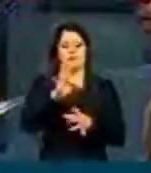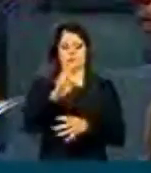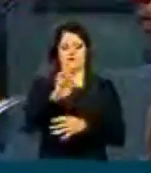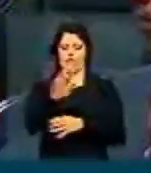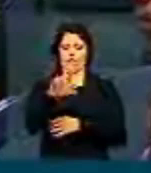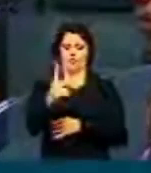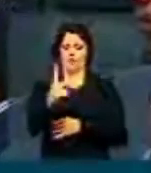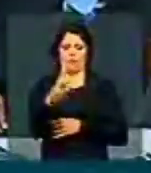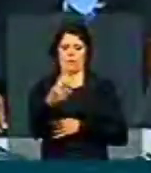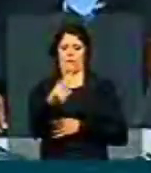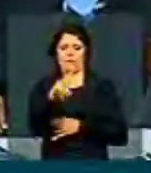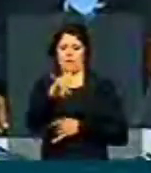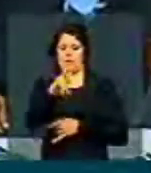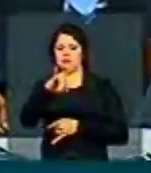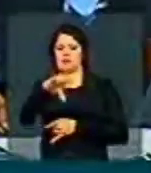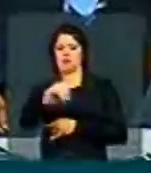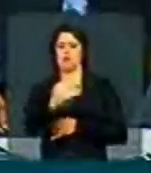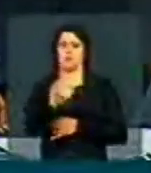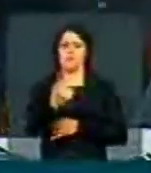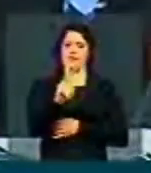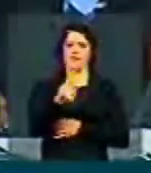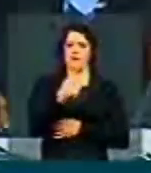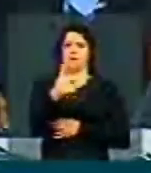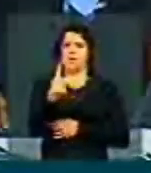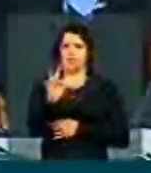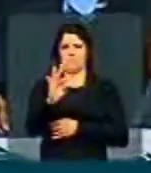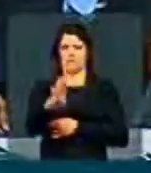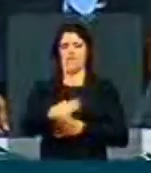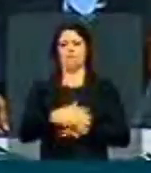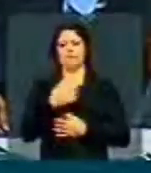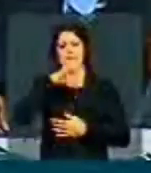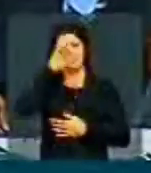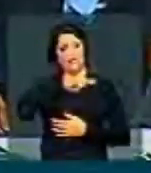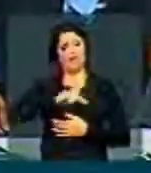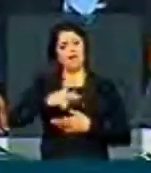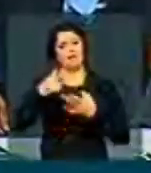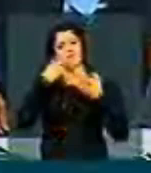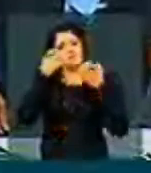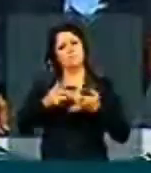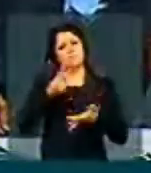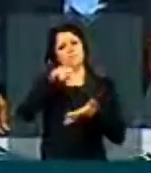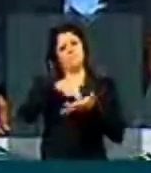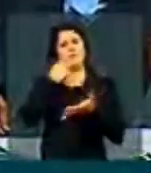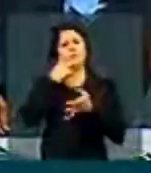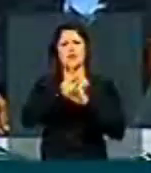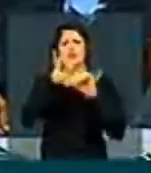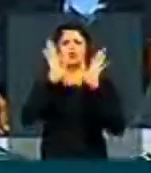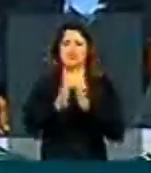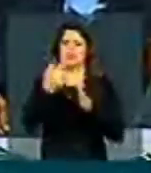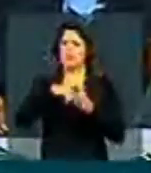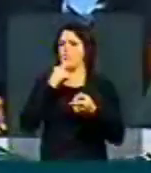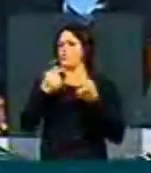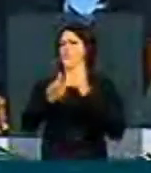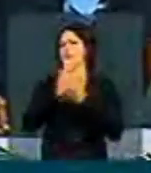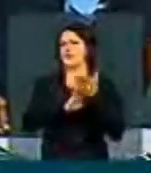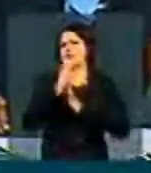previdenciário. PTB, como vota? Senhor presidente, como já expliquei na tribuna, não tenho nada contra esse